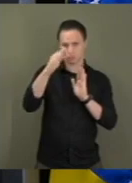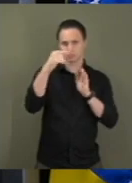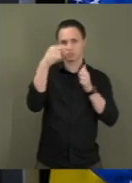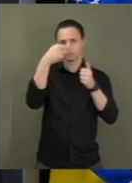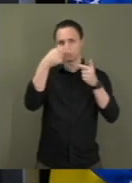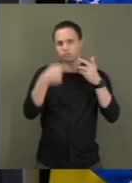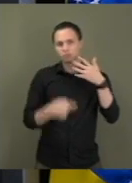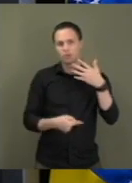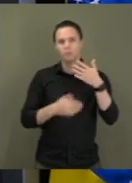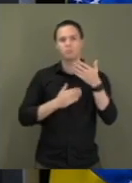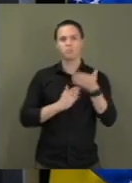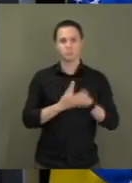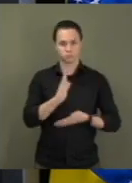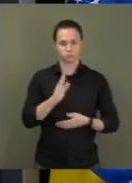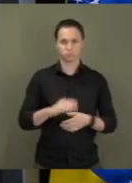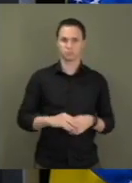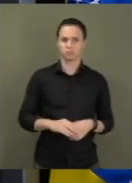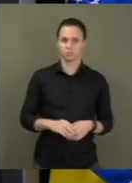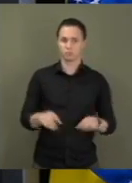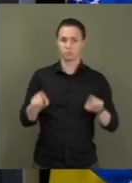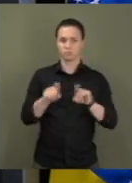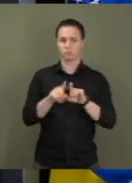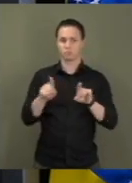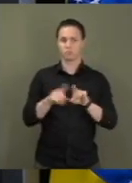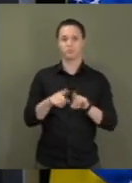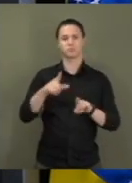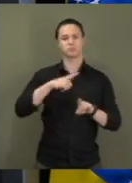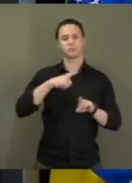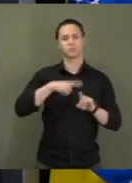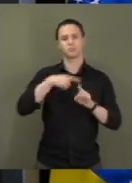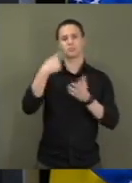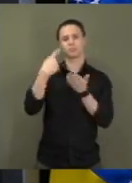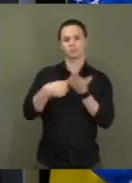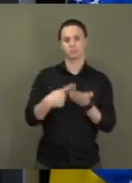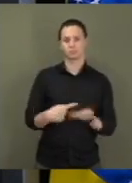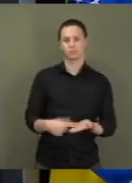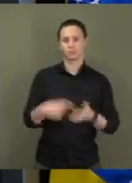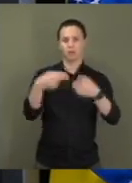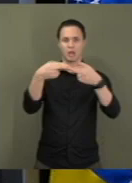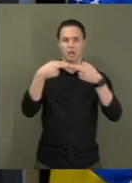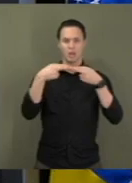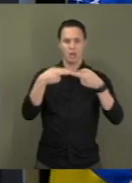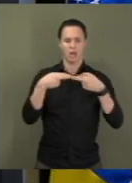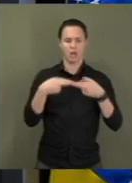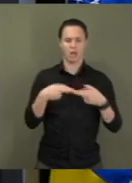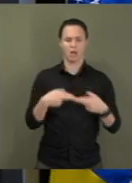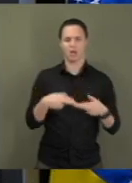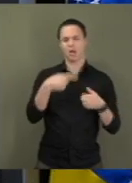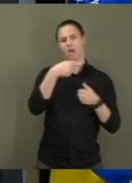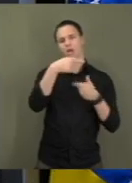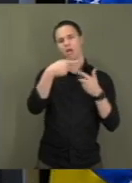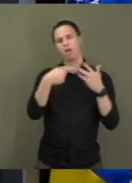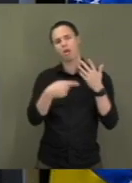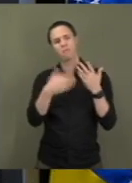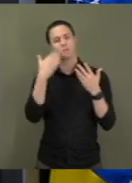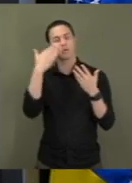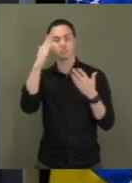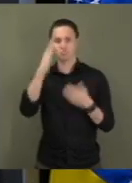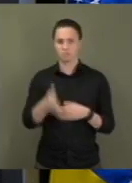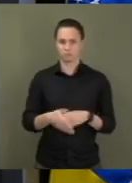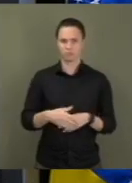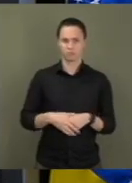e, consequentemente, o cumprimento dos requerimentos, que já são centenas de requerimentos apresentados.